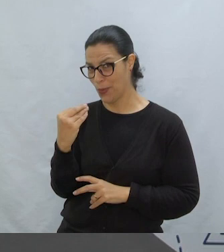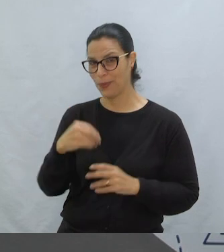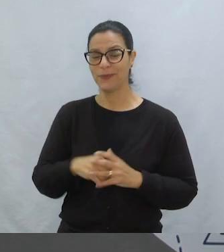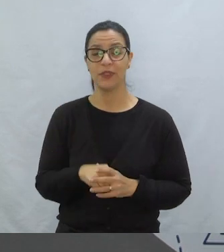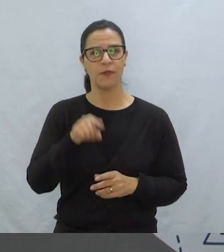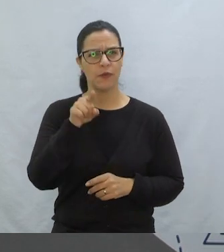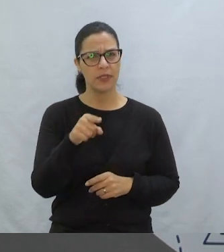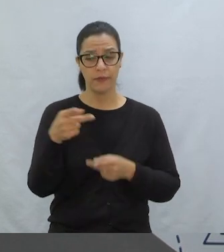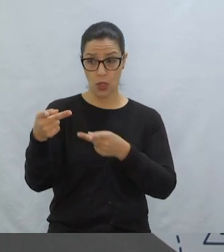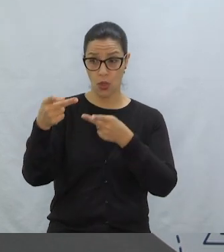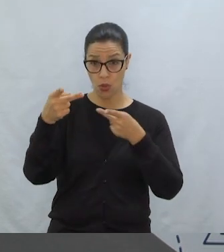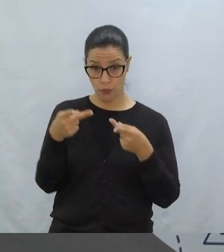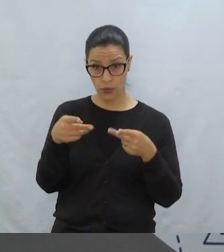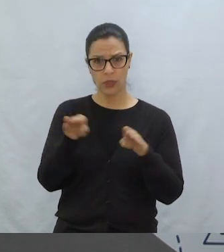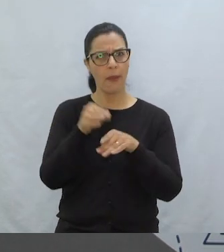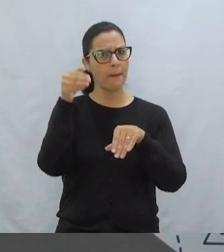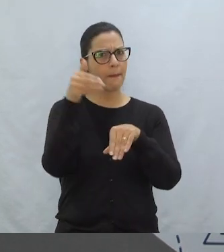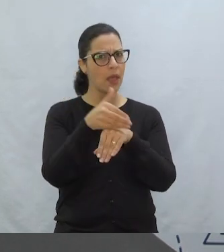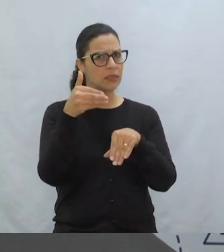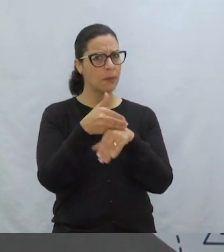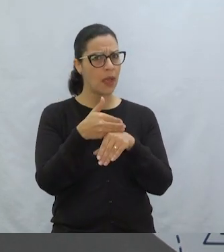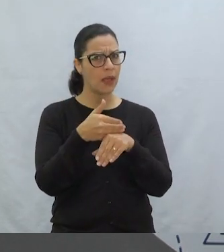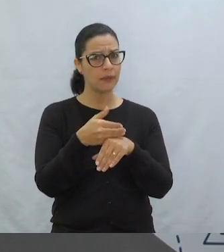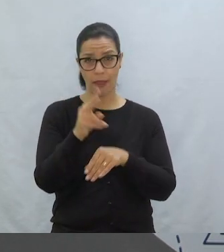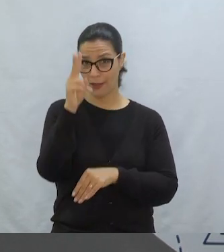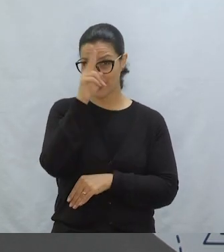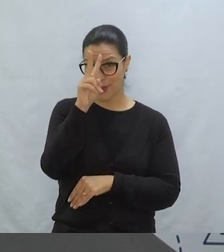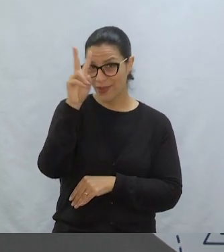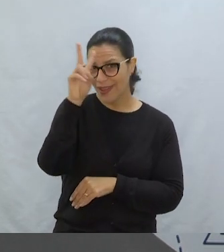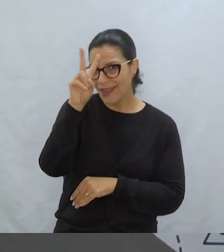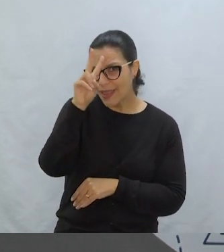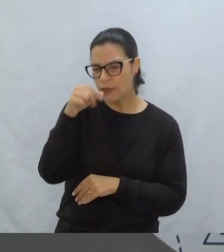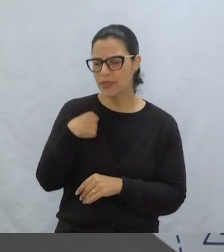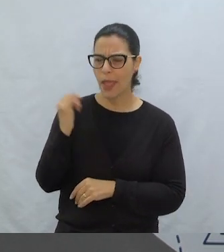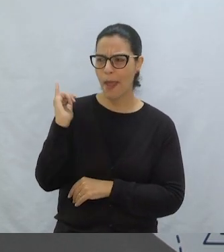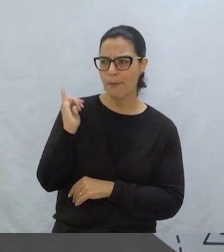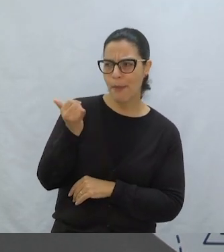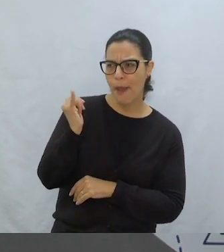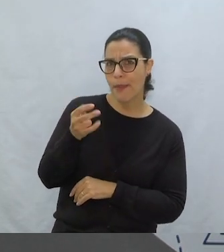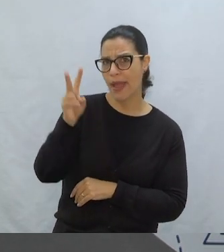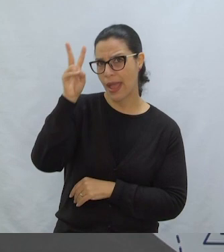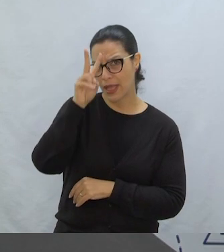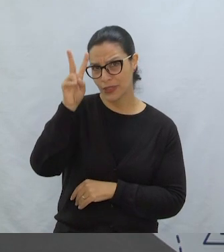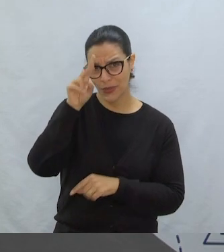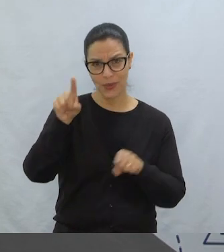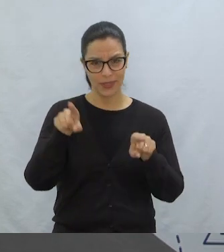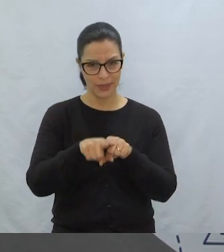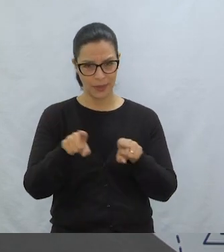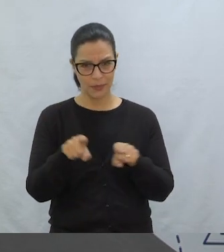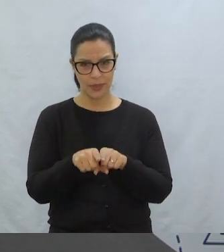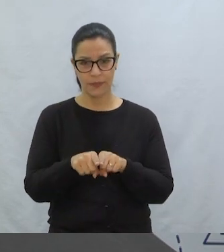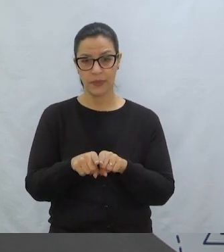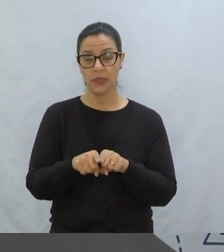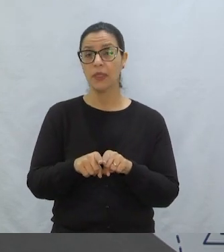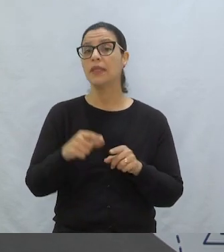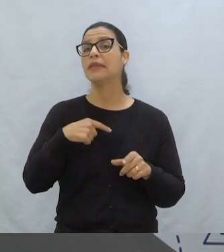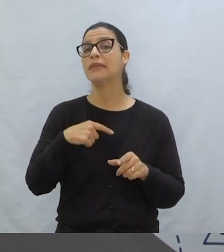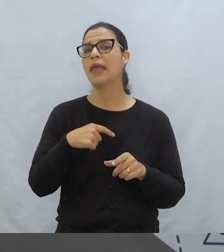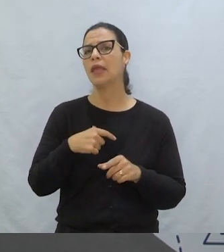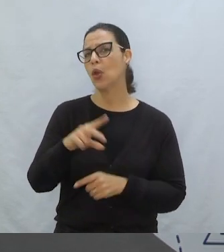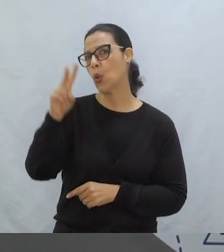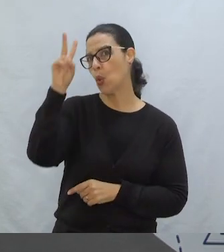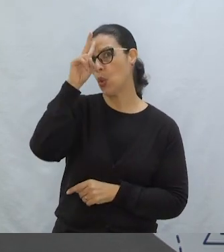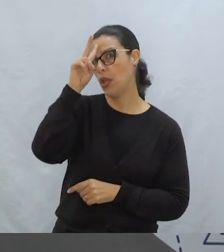foi convidada a participar da história. Lembra lá? Era o livro